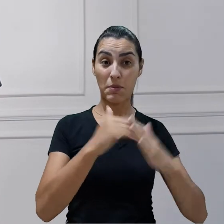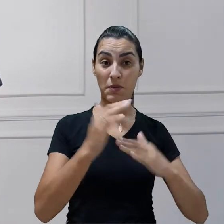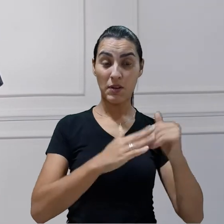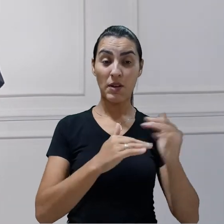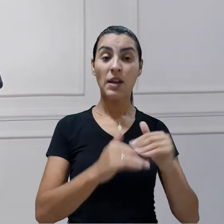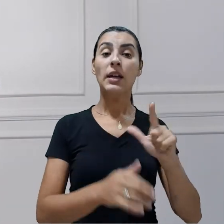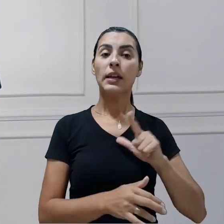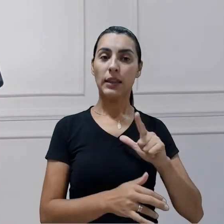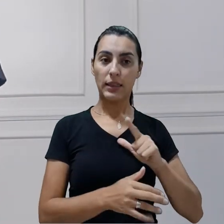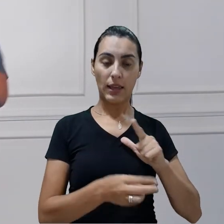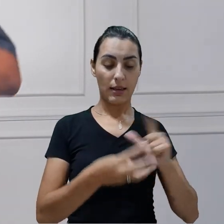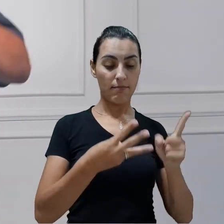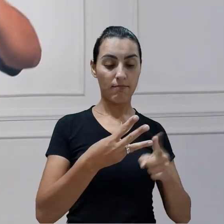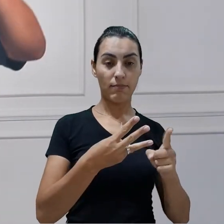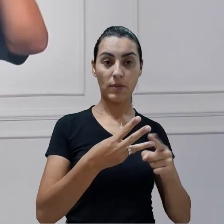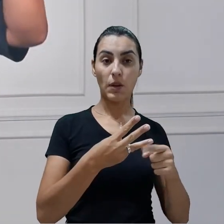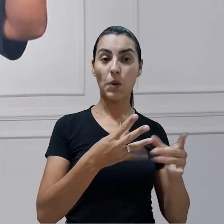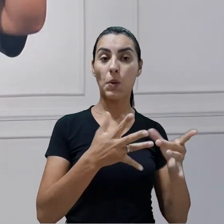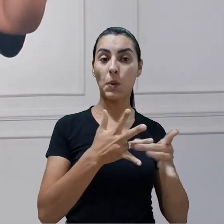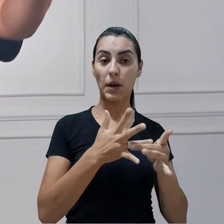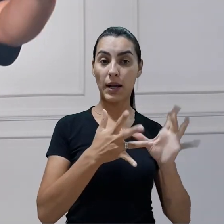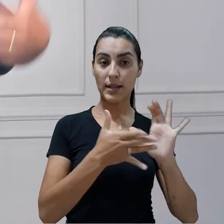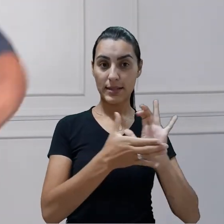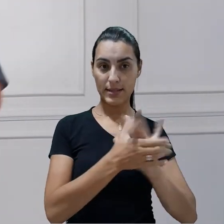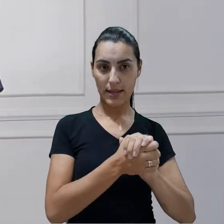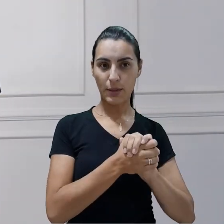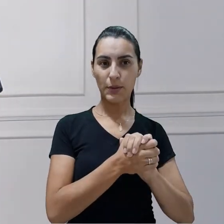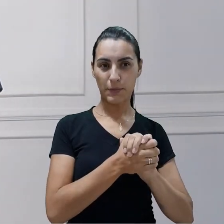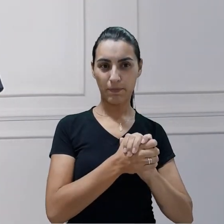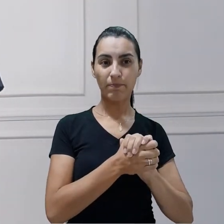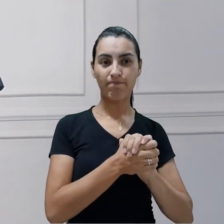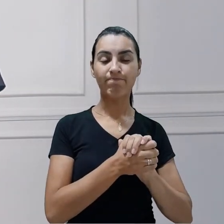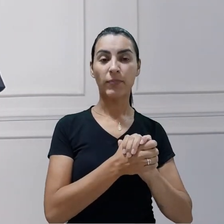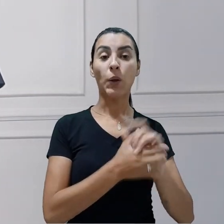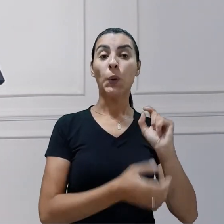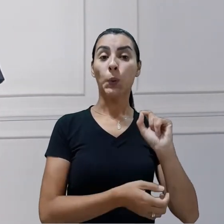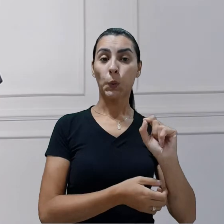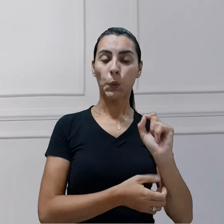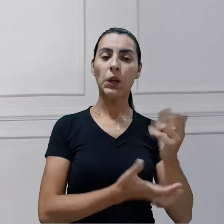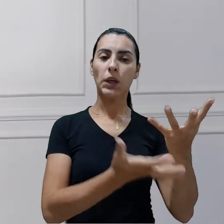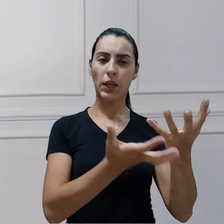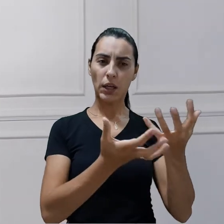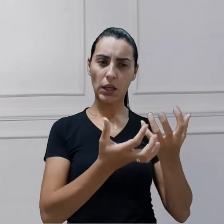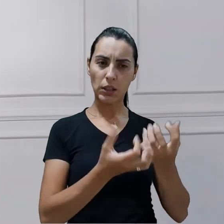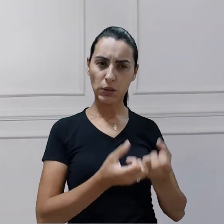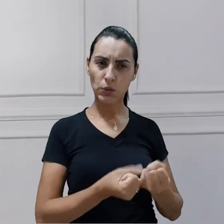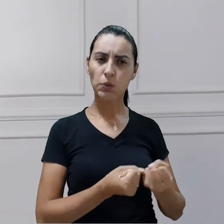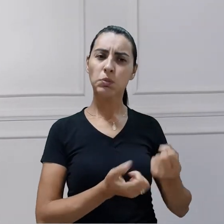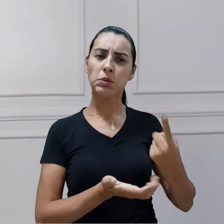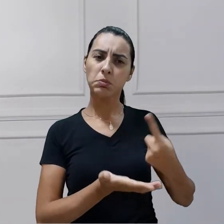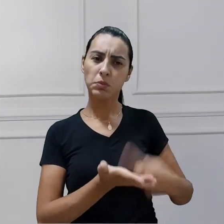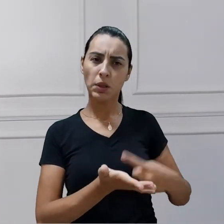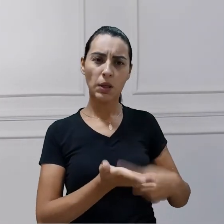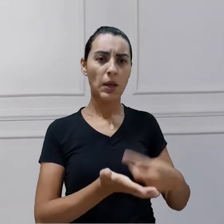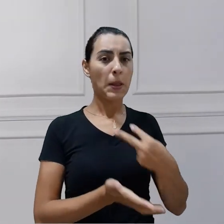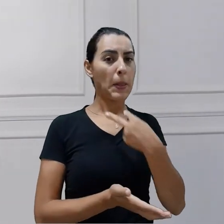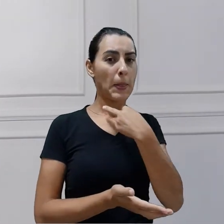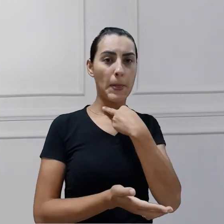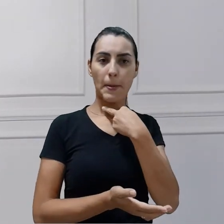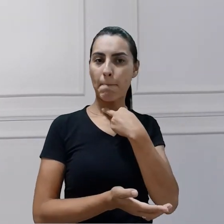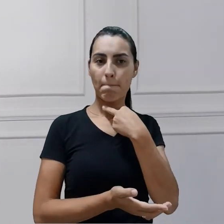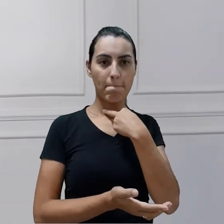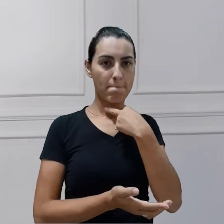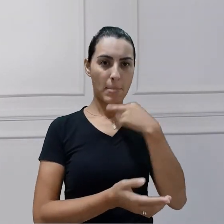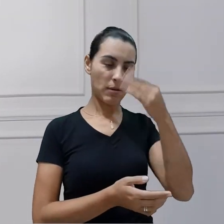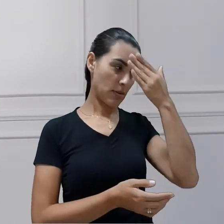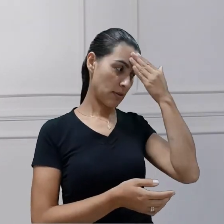casado. Os casados que assumem este ministério não podem também esquecer da sua